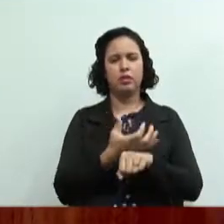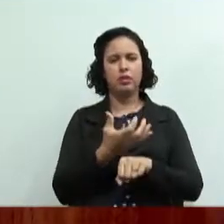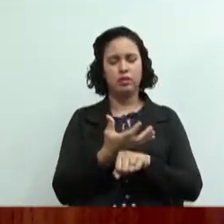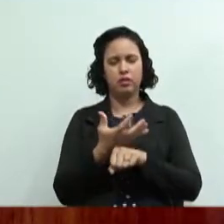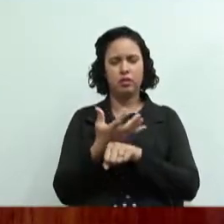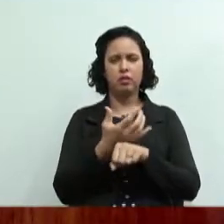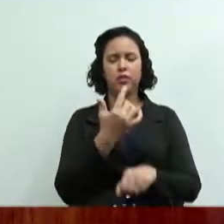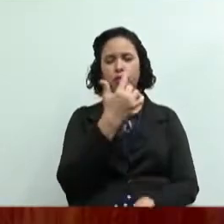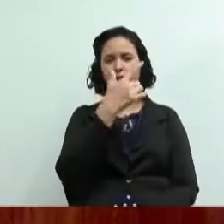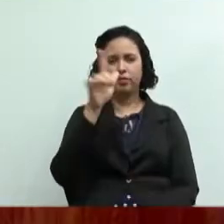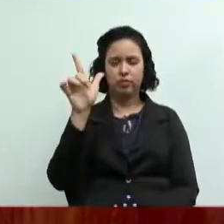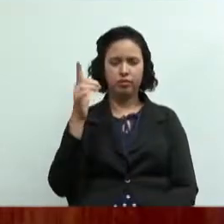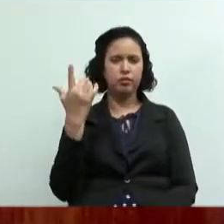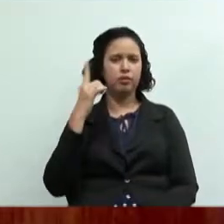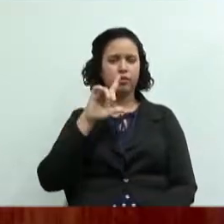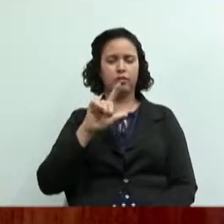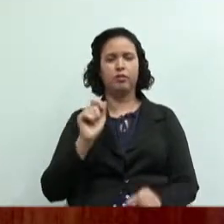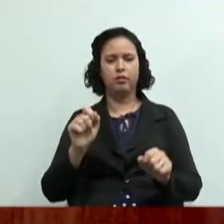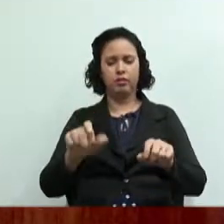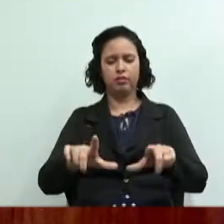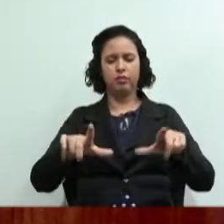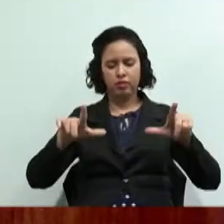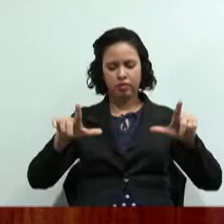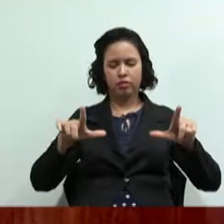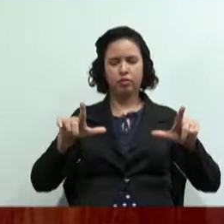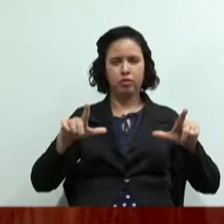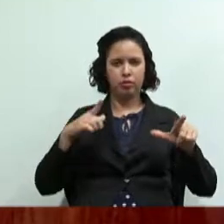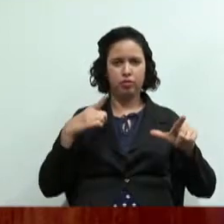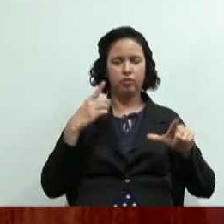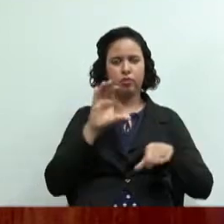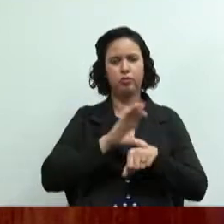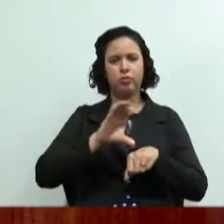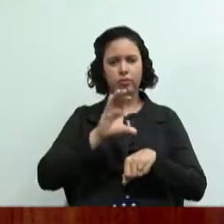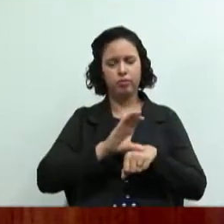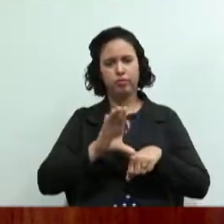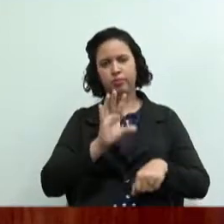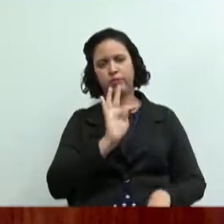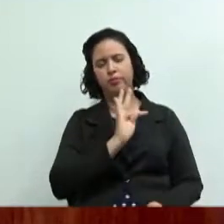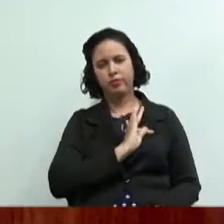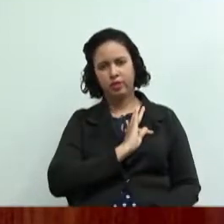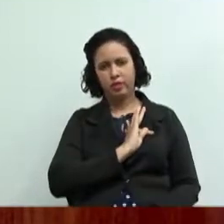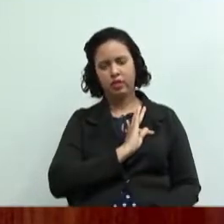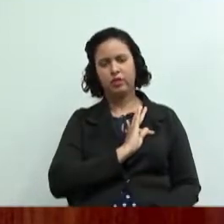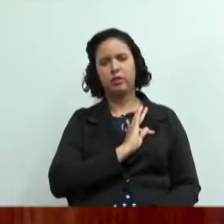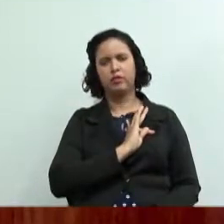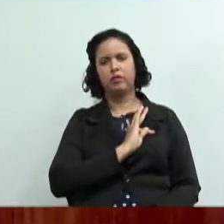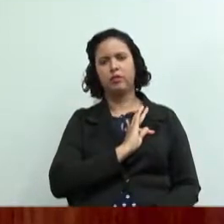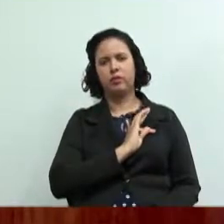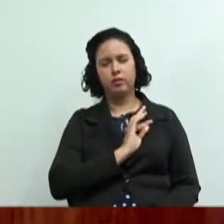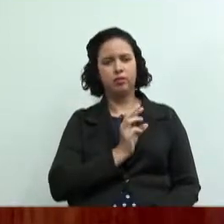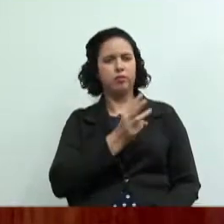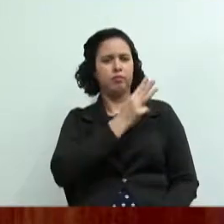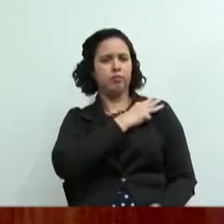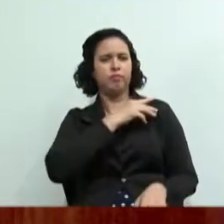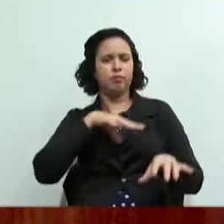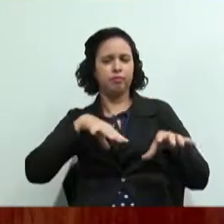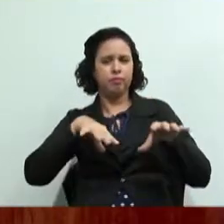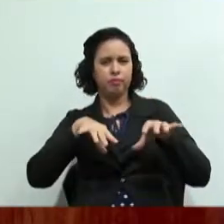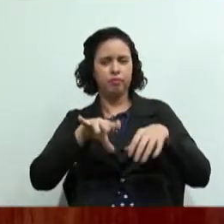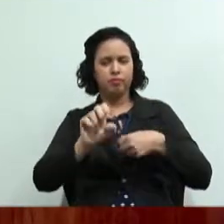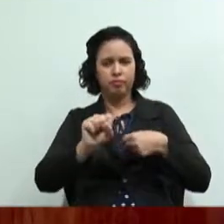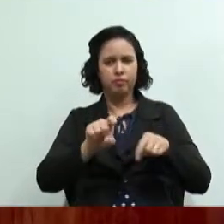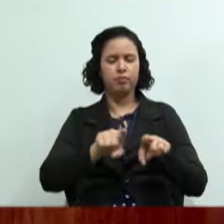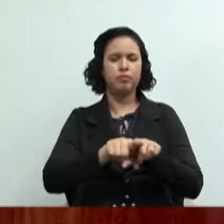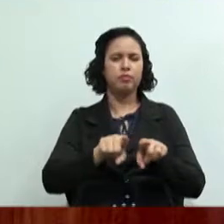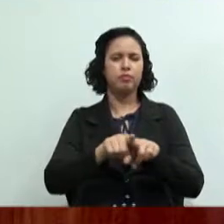garantir a certificação do curso técnico e vocês vão sair formados no ensino médio e no curso técnico em cooperativismo certo?